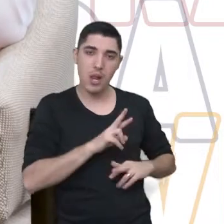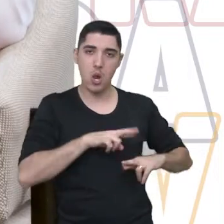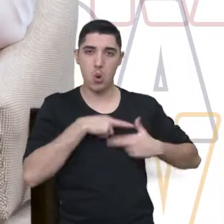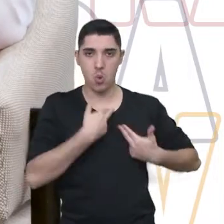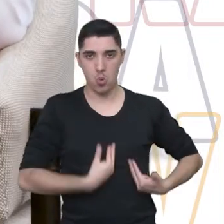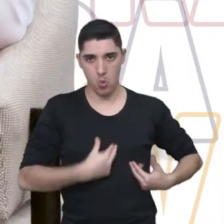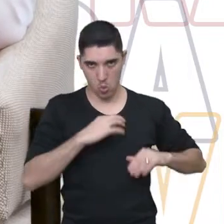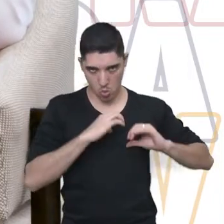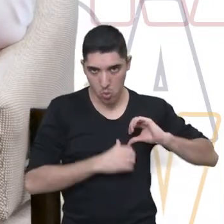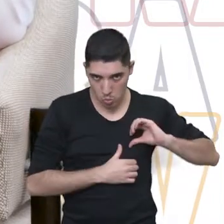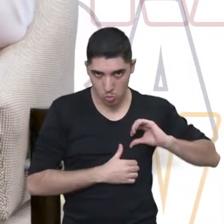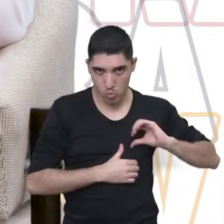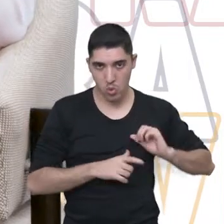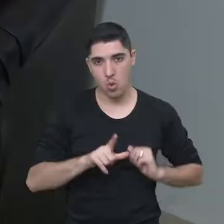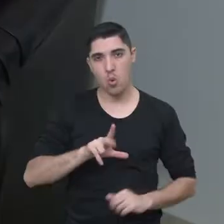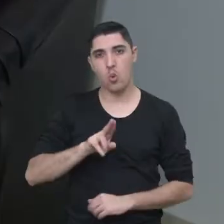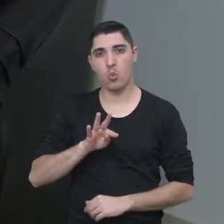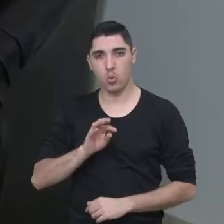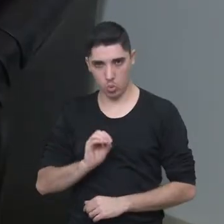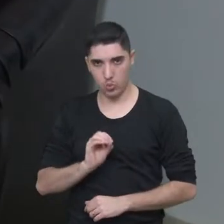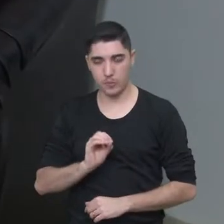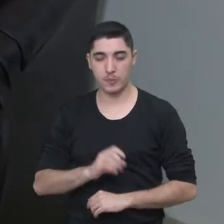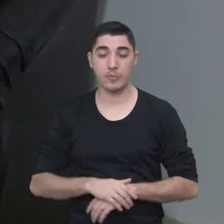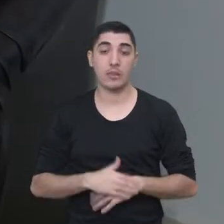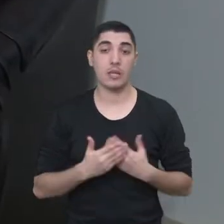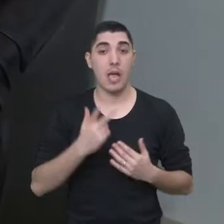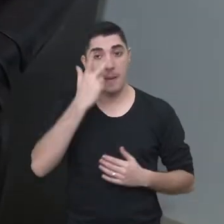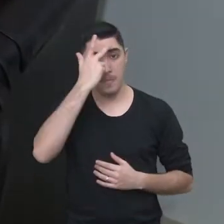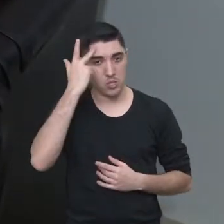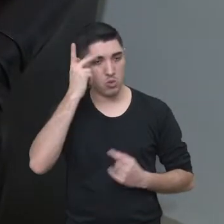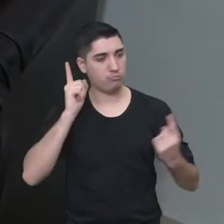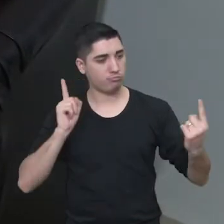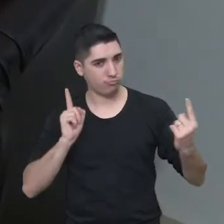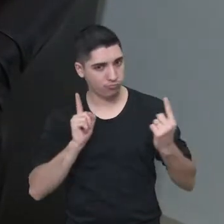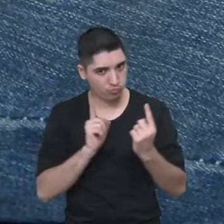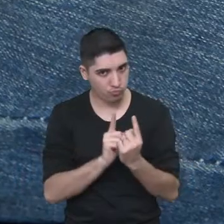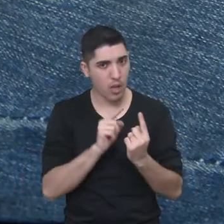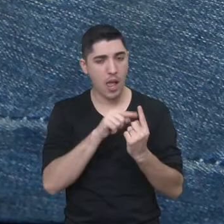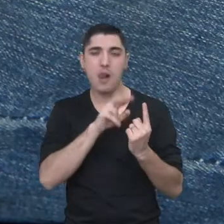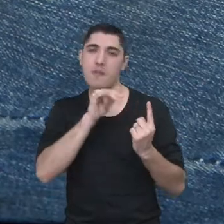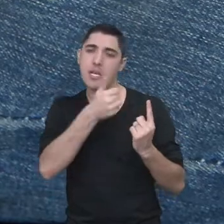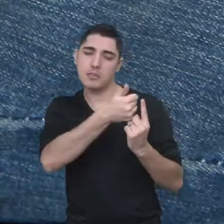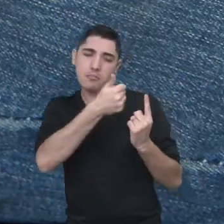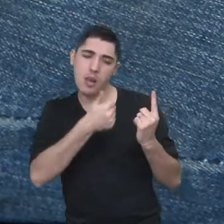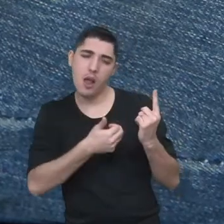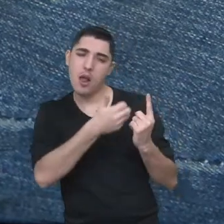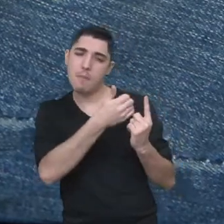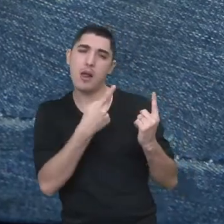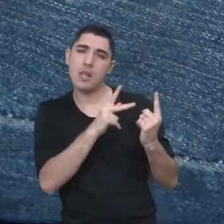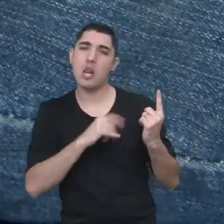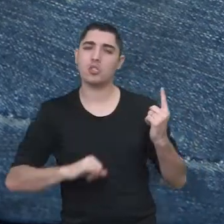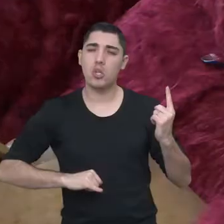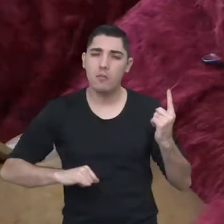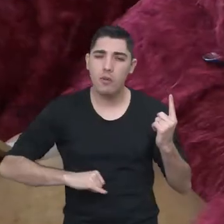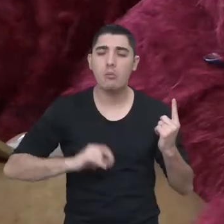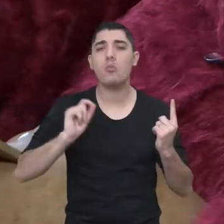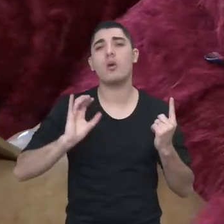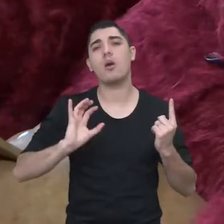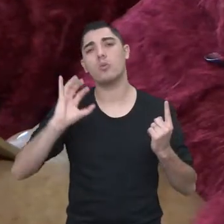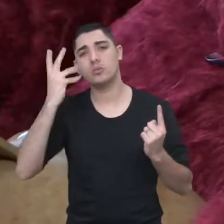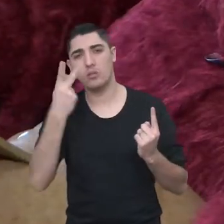trabalhamos somente isso, né? O luto. Então essa pessoa é acolhida, ela vai falar do seu luto, ela vai falar do